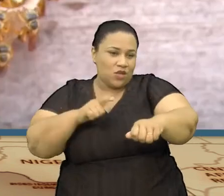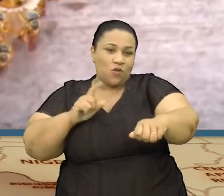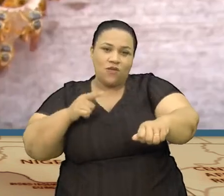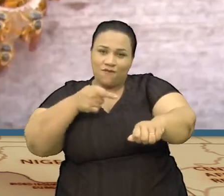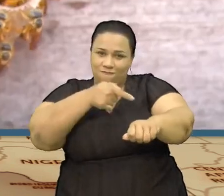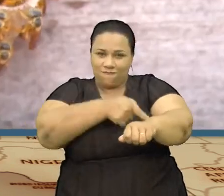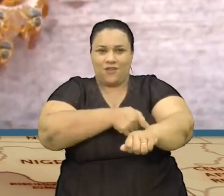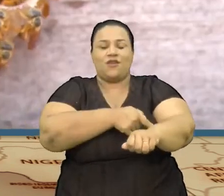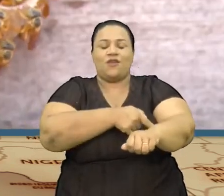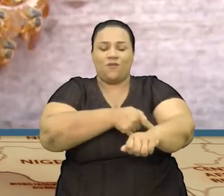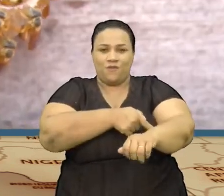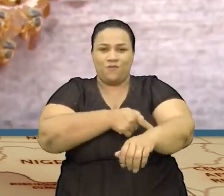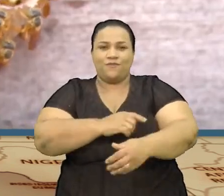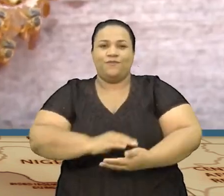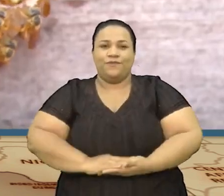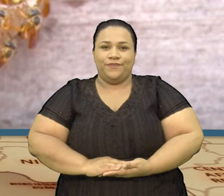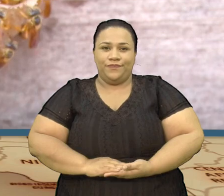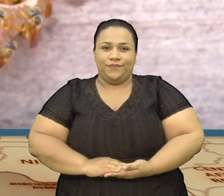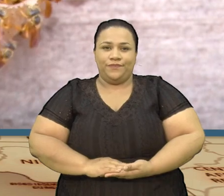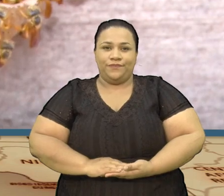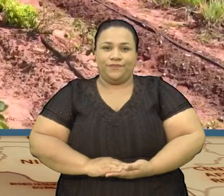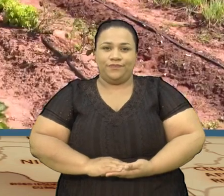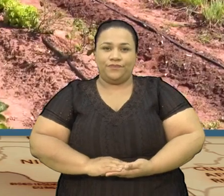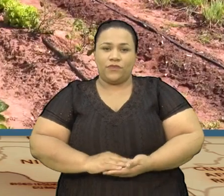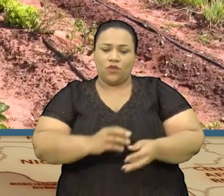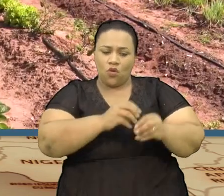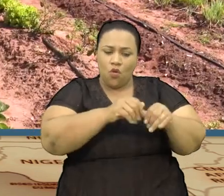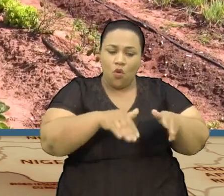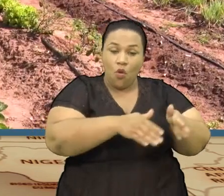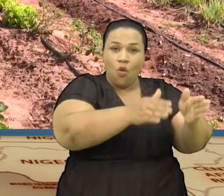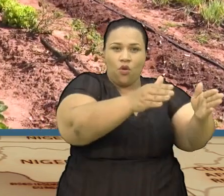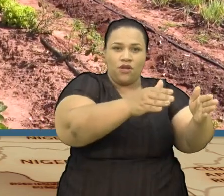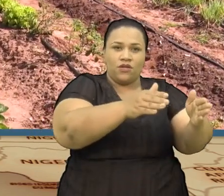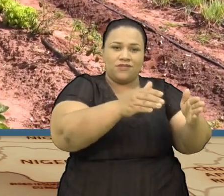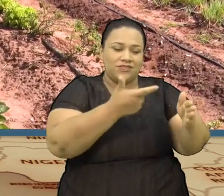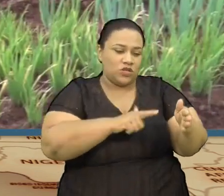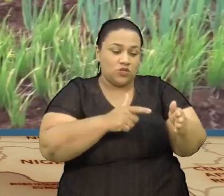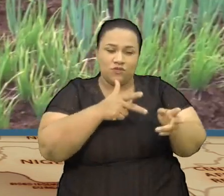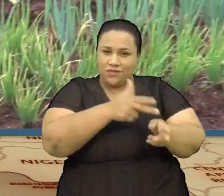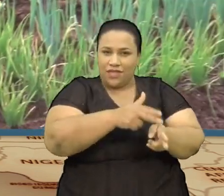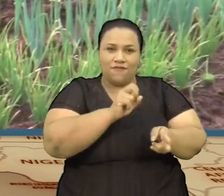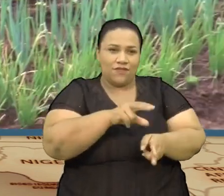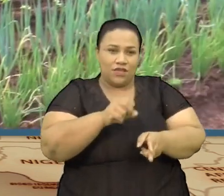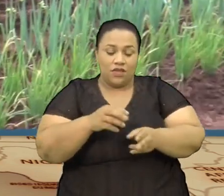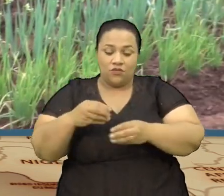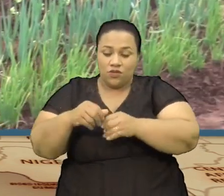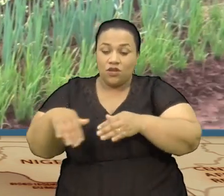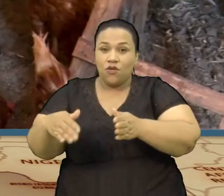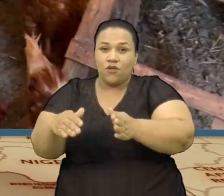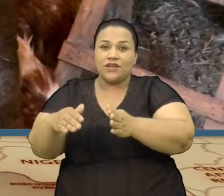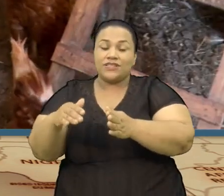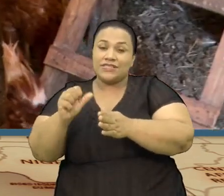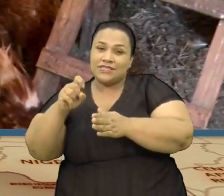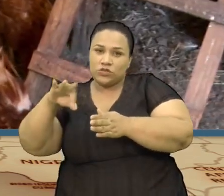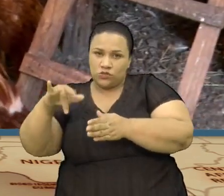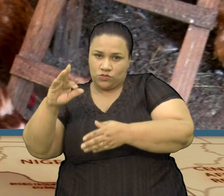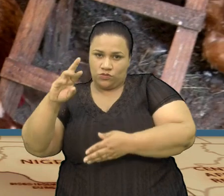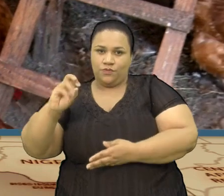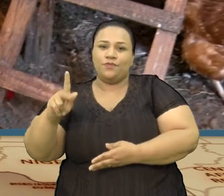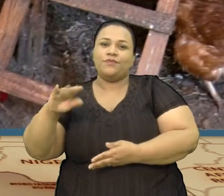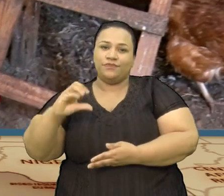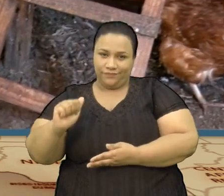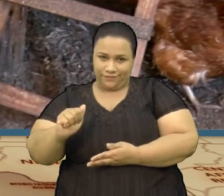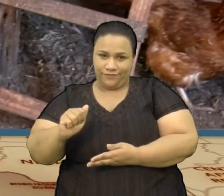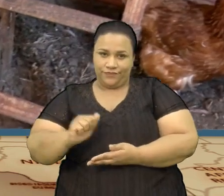coleção de coméias de abelhas sem ferrão Hortas orgânicas e sintrópicas Avicultura,